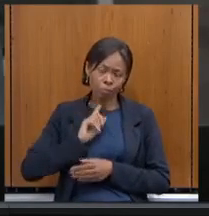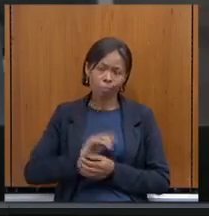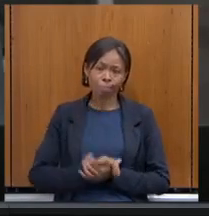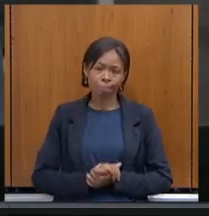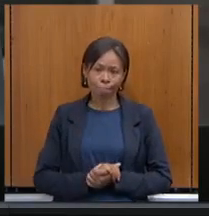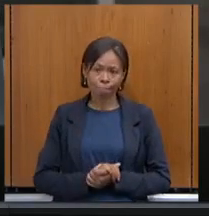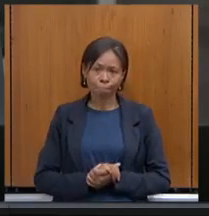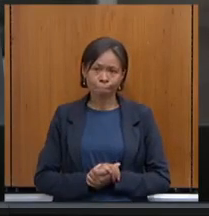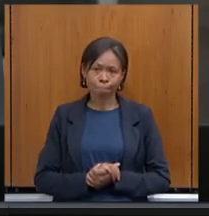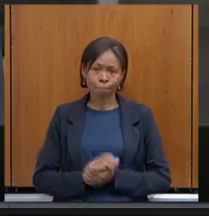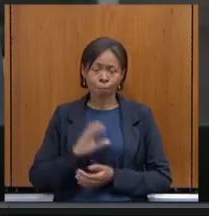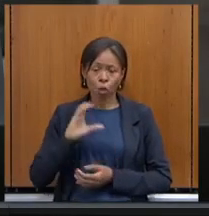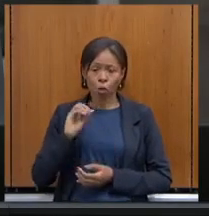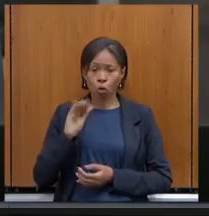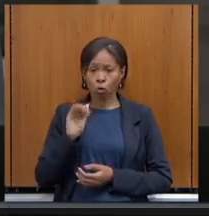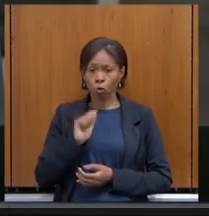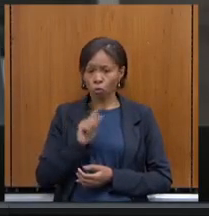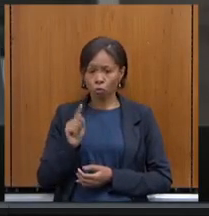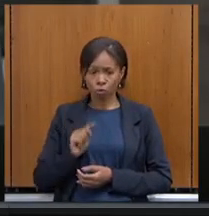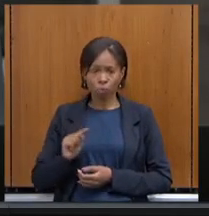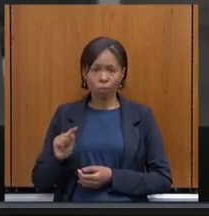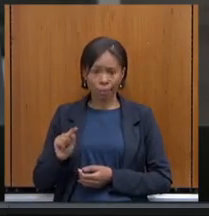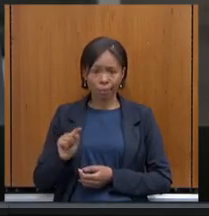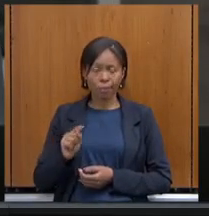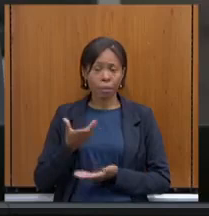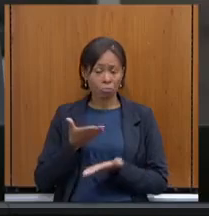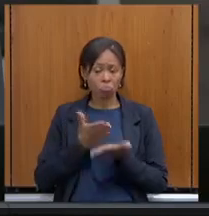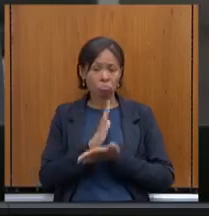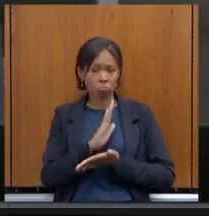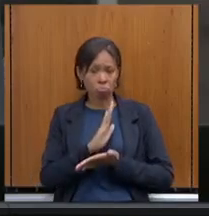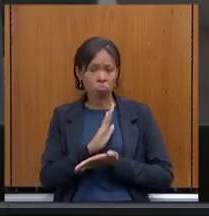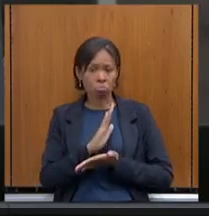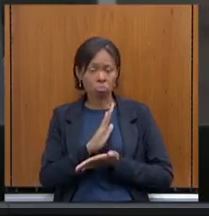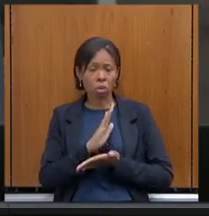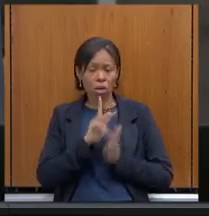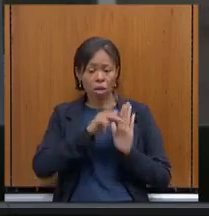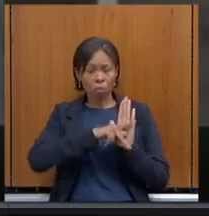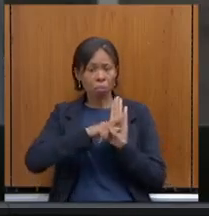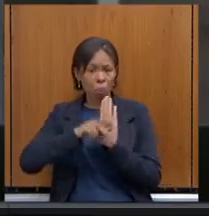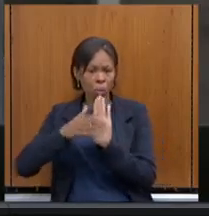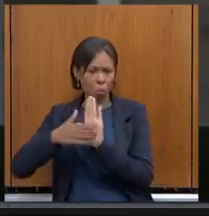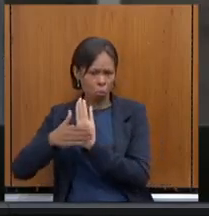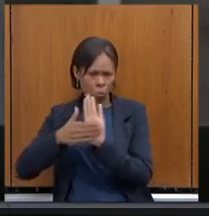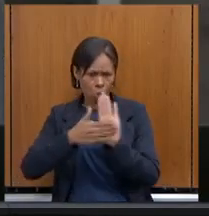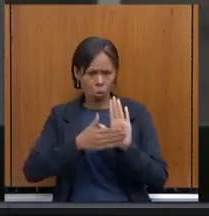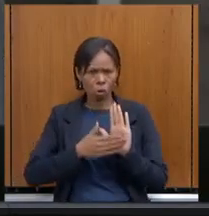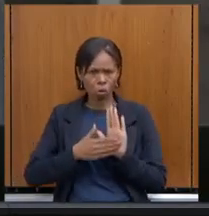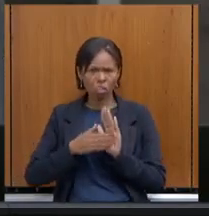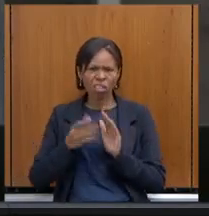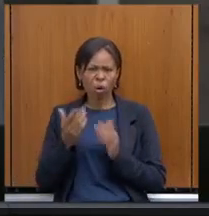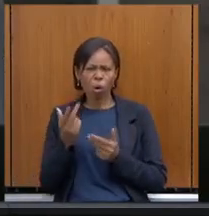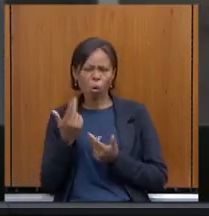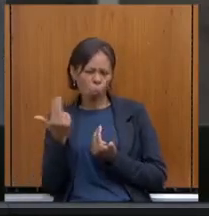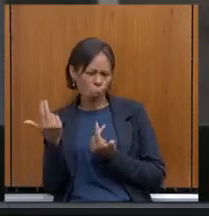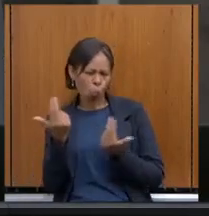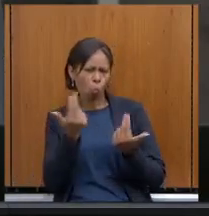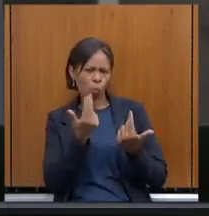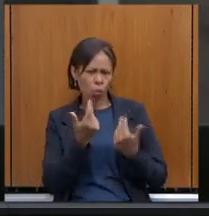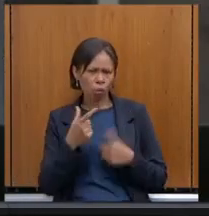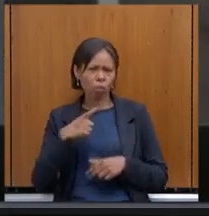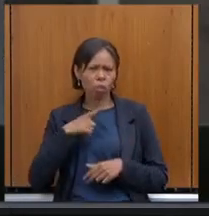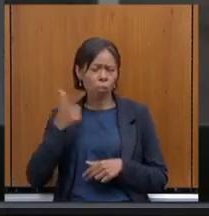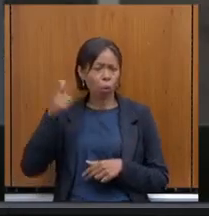aprovasse as medidas, já que existem medidas semelhantes aprovadas para outros